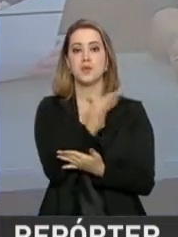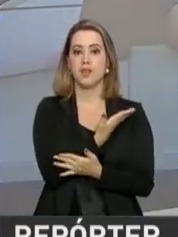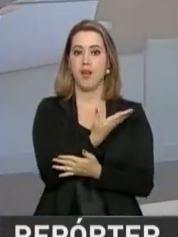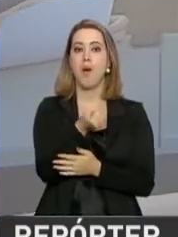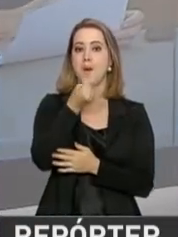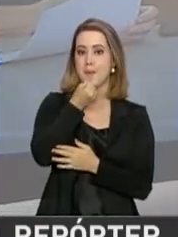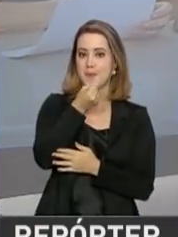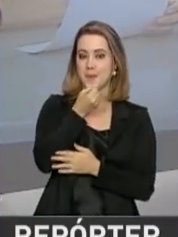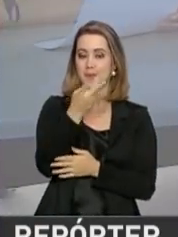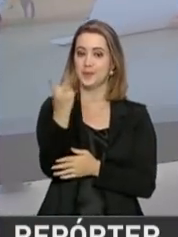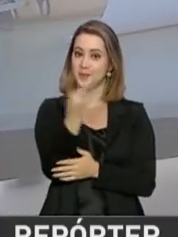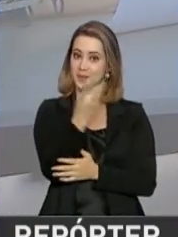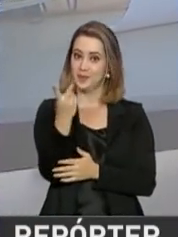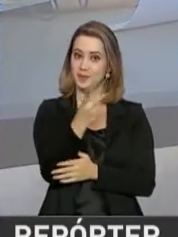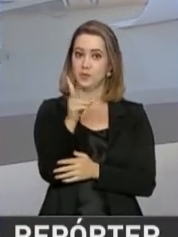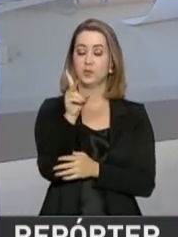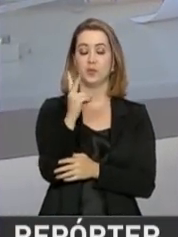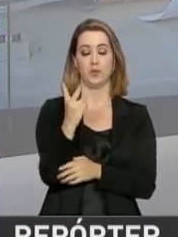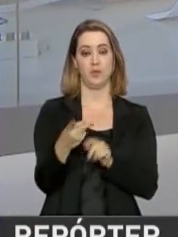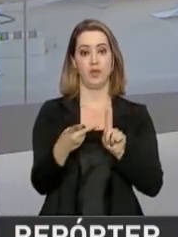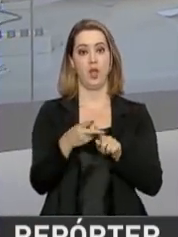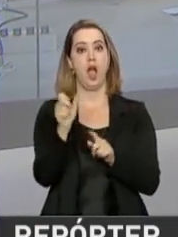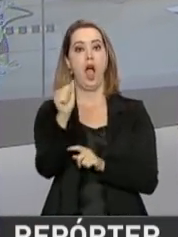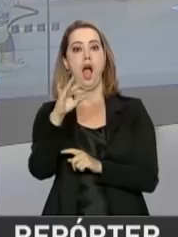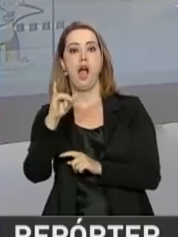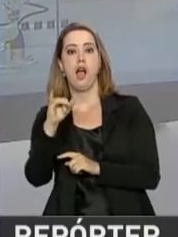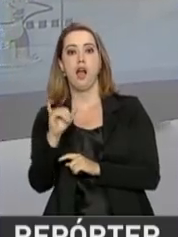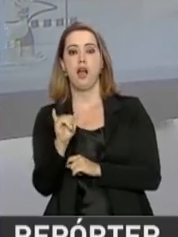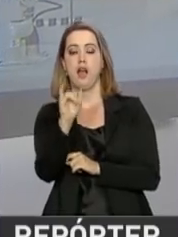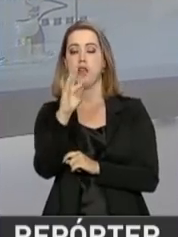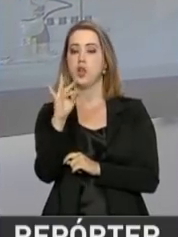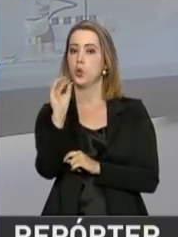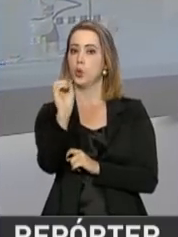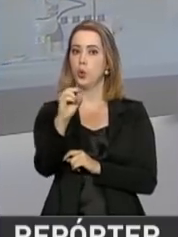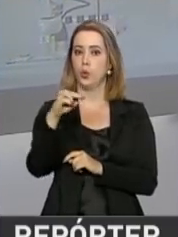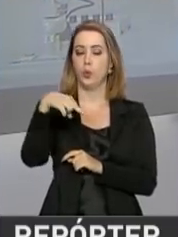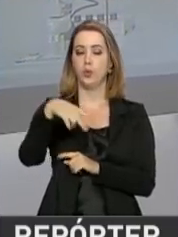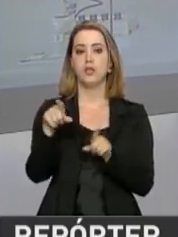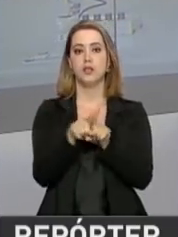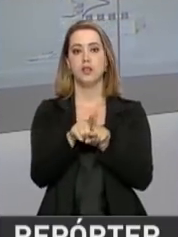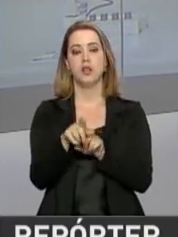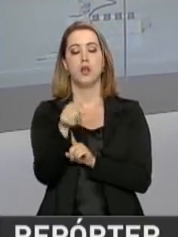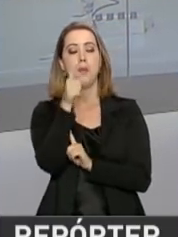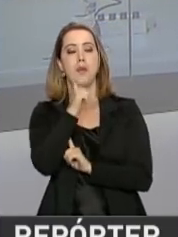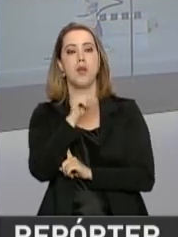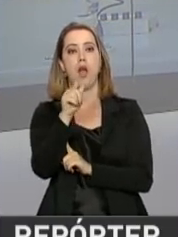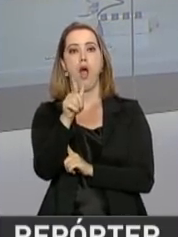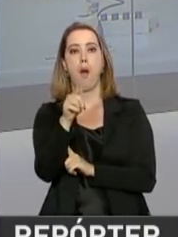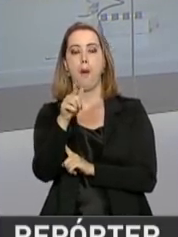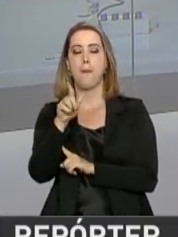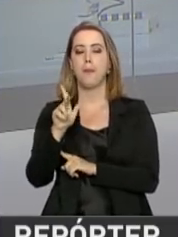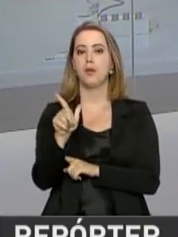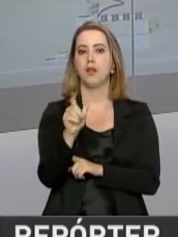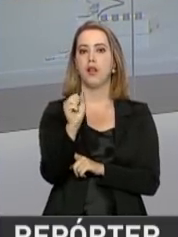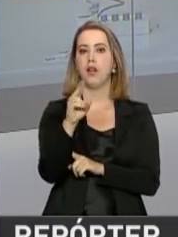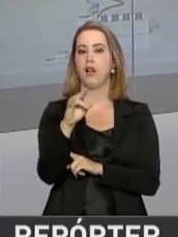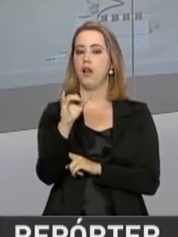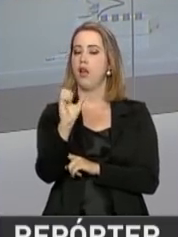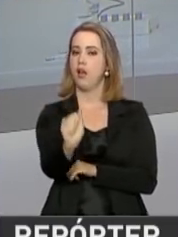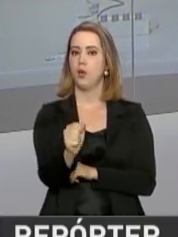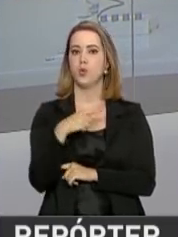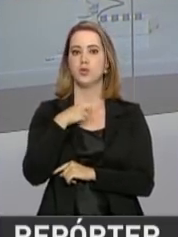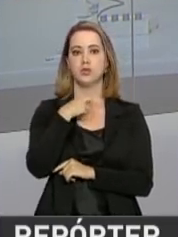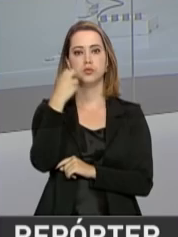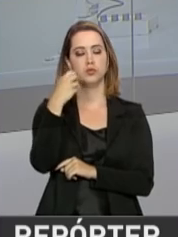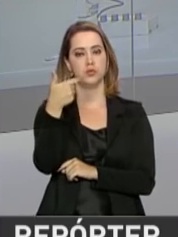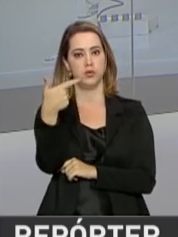com os apresentadores Ayrton Medeiros e Glaucia Gomes, que levam ao ar as notícias do Poder Executivo Federal nos primeiros 25 minutos